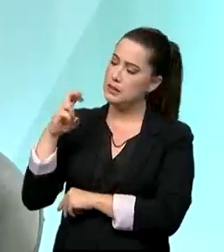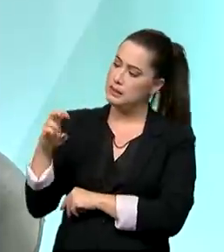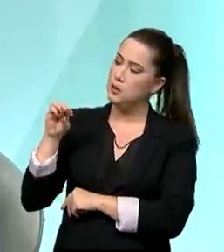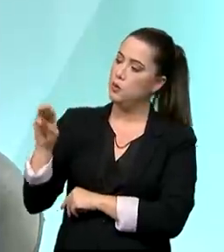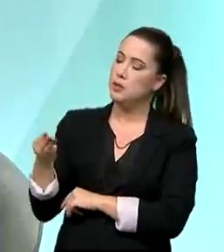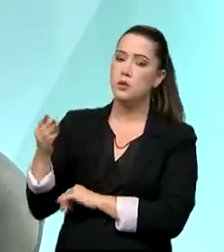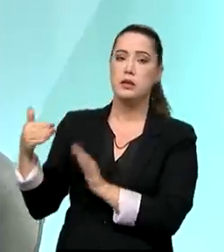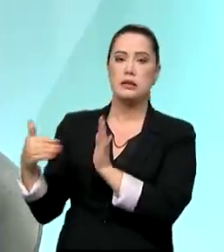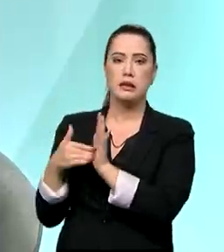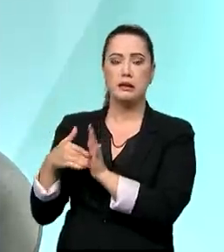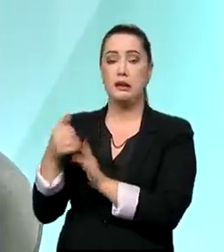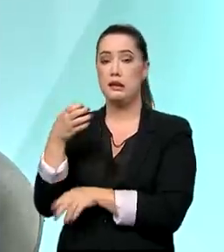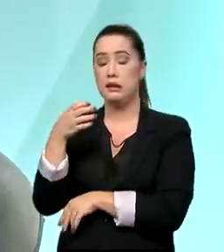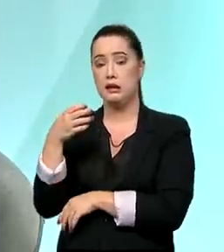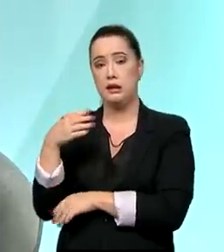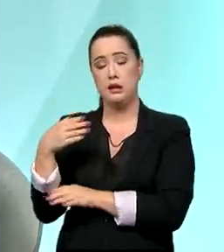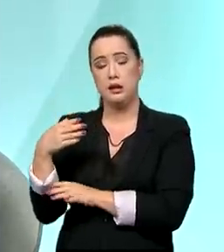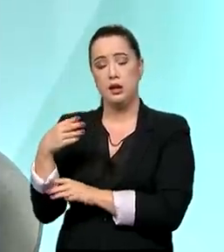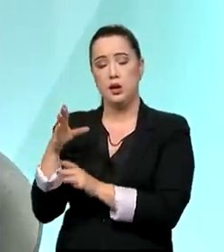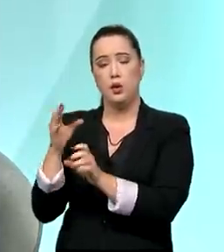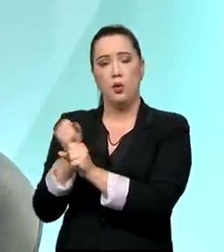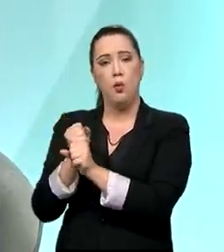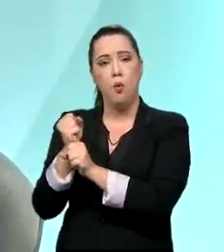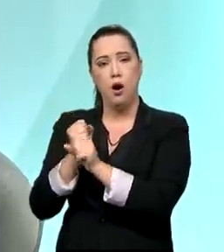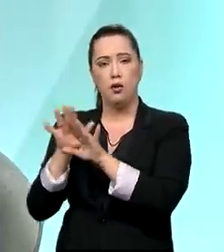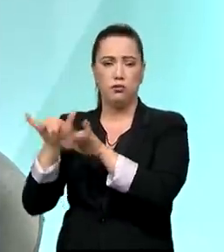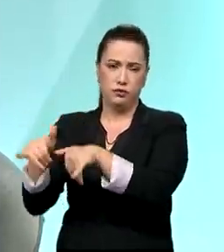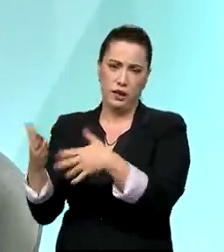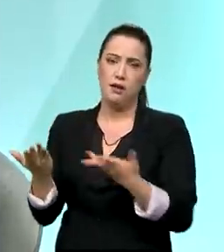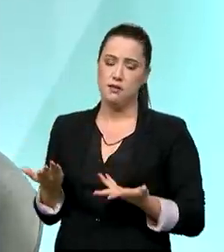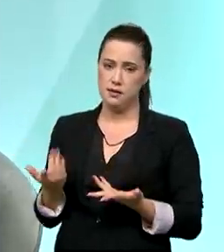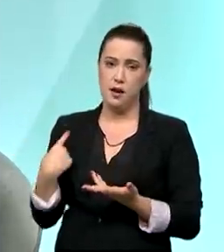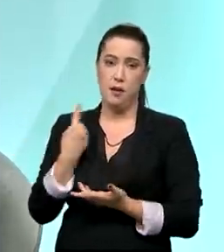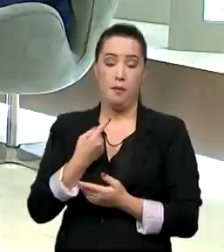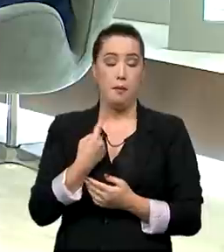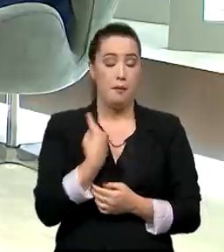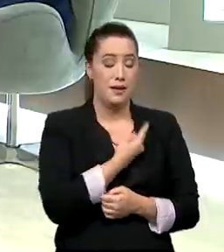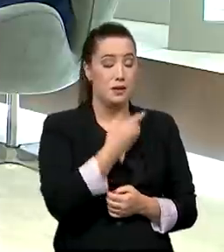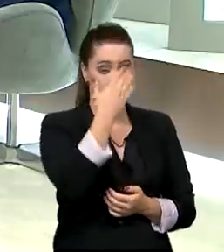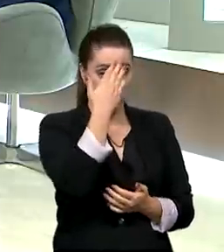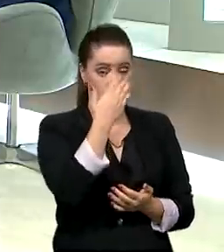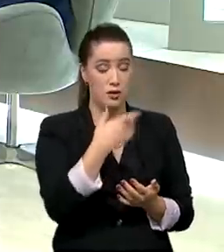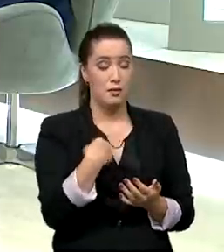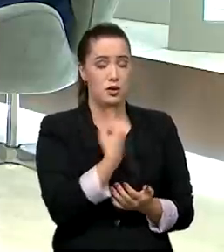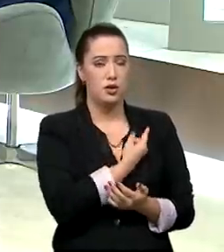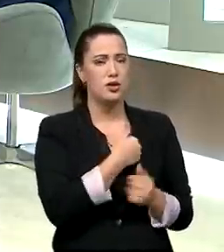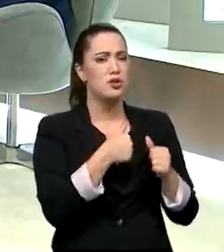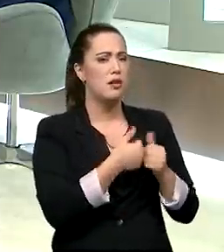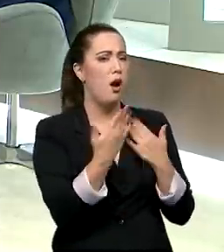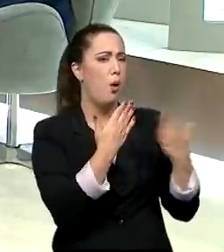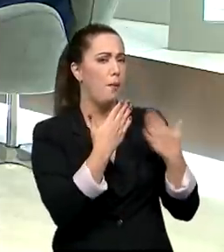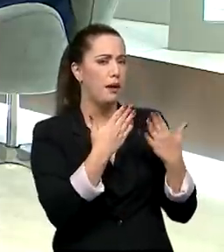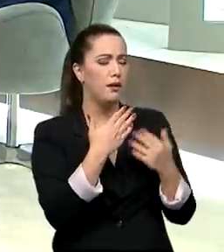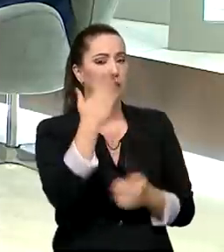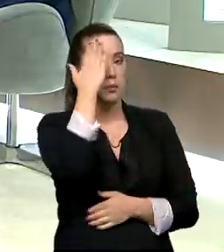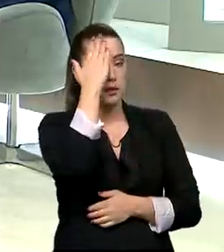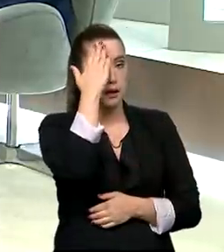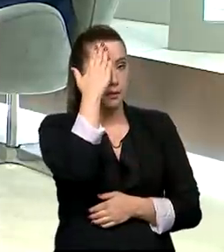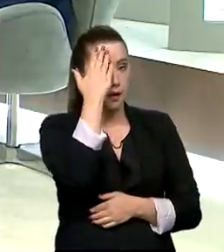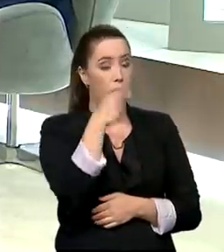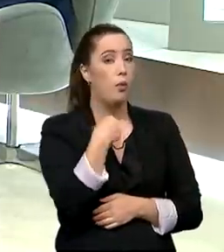o final do ano. Mas nós estamos analisando. Por que é é importante analisar? Para ver exatamente a taxa,